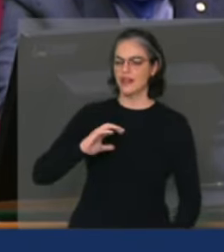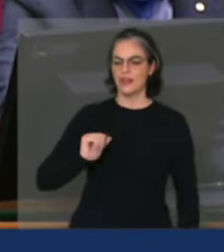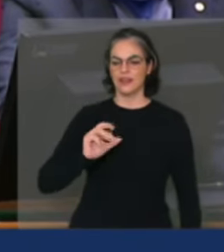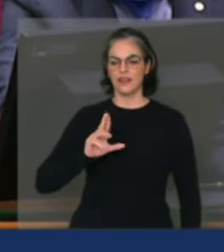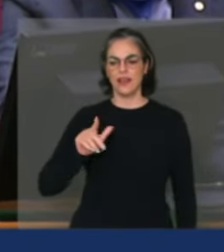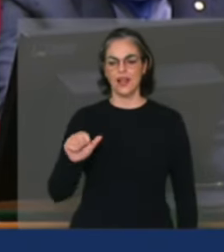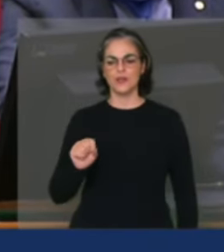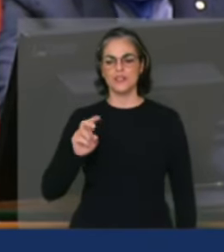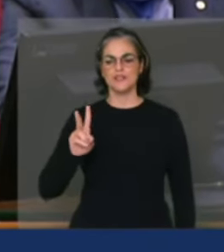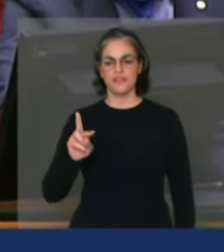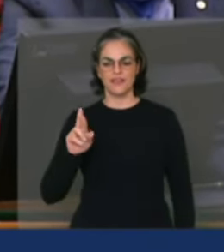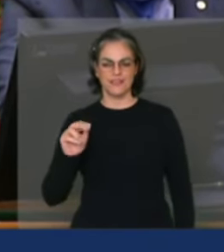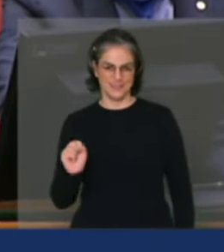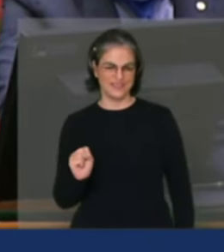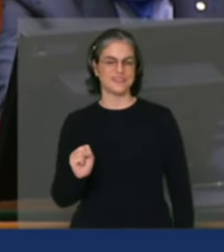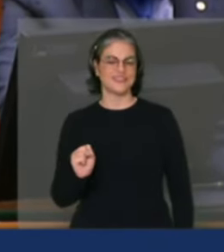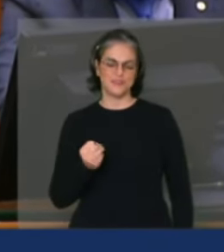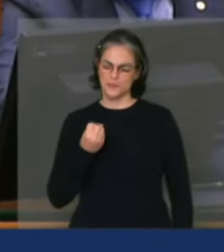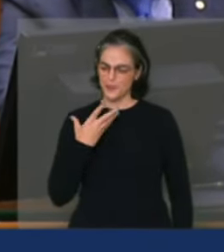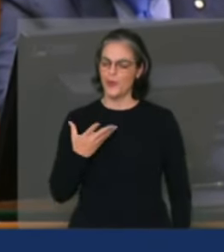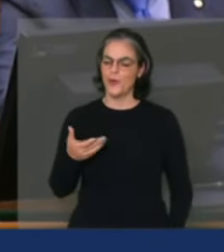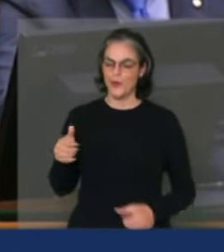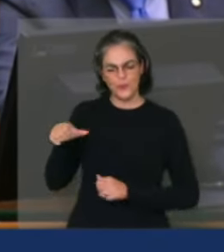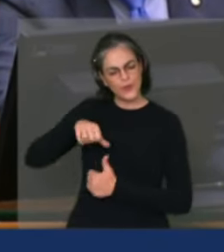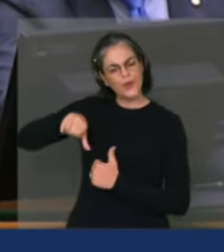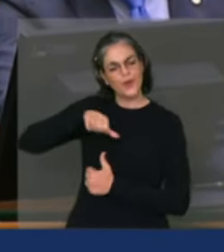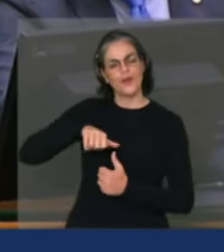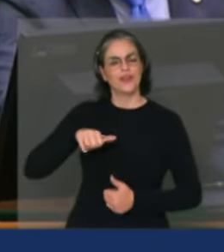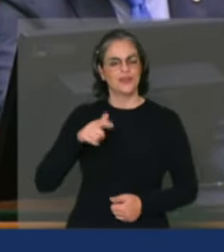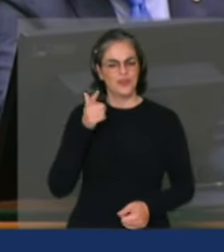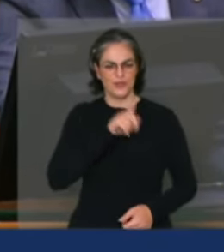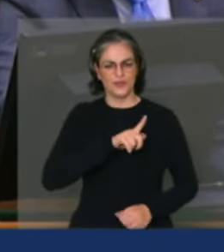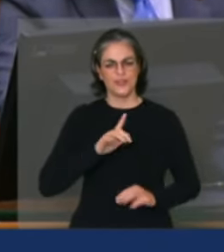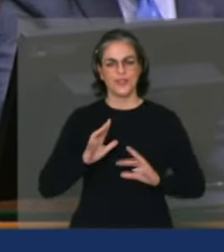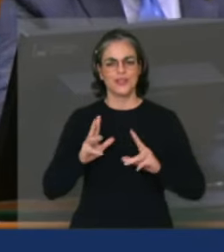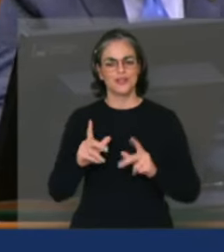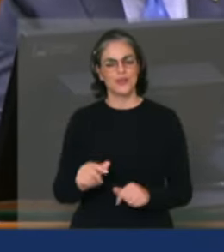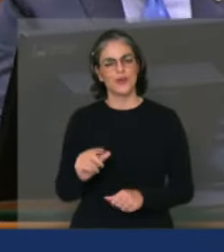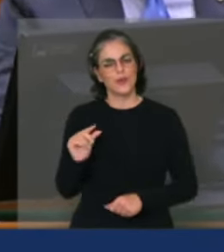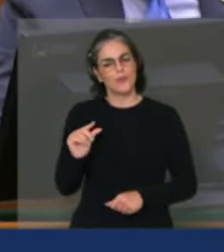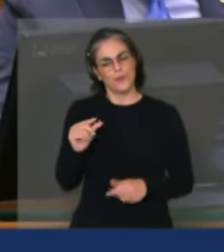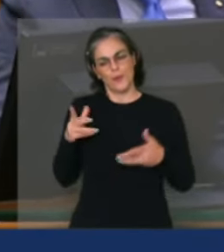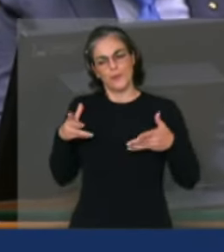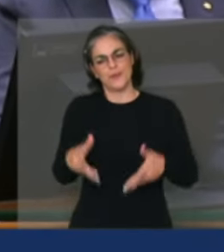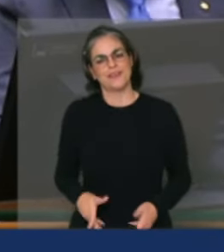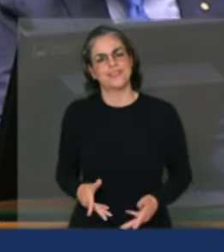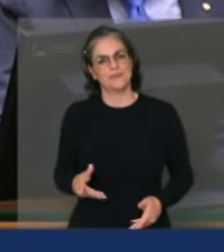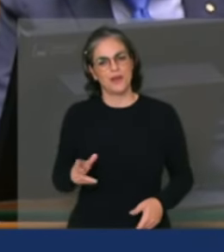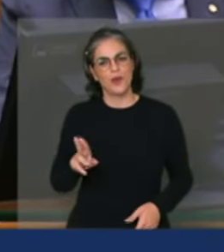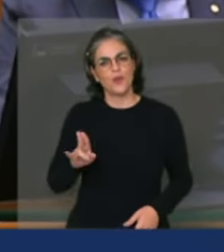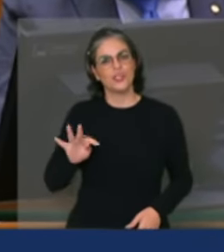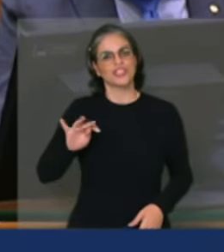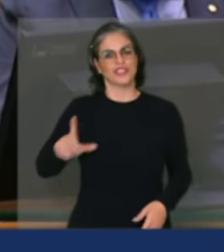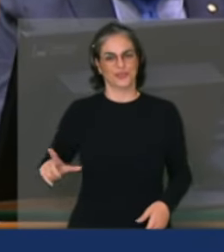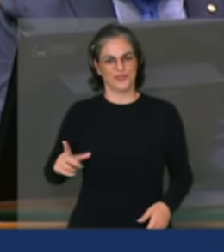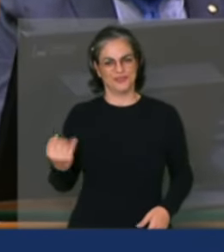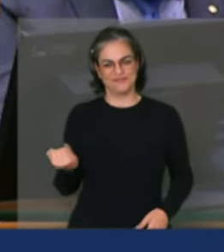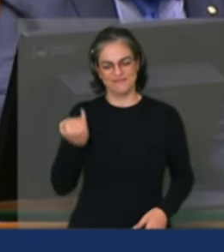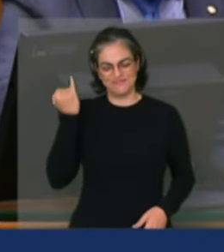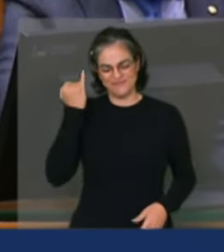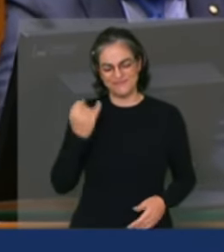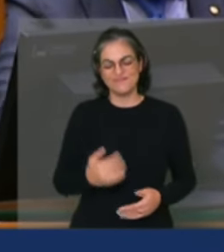Assim, certamente, todos nós vamos conseguir ser um pouco mais úteis a esse grande tema. Eu quero